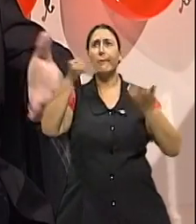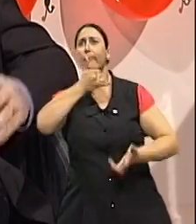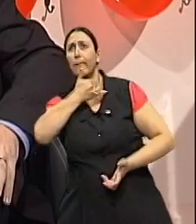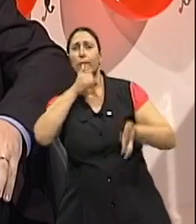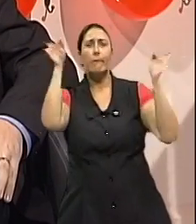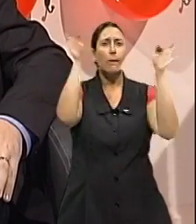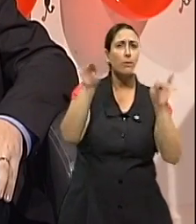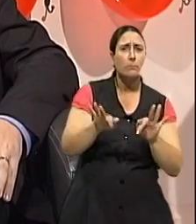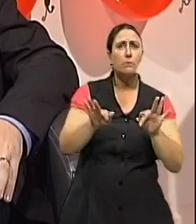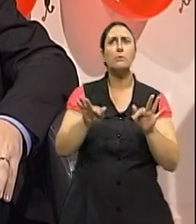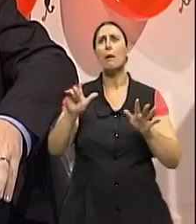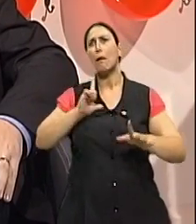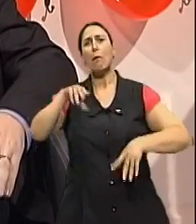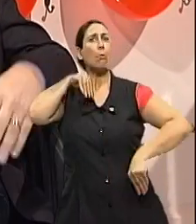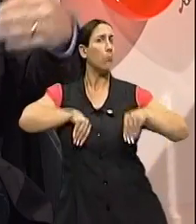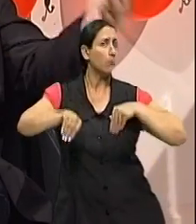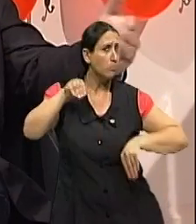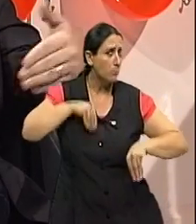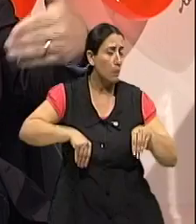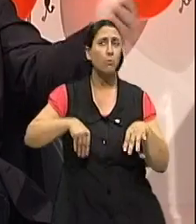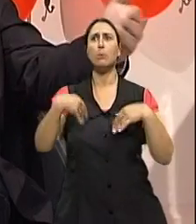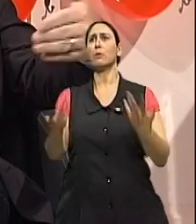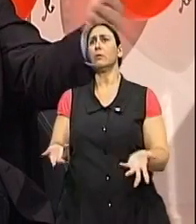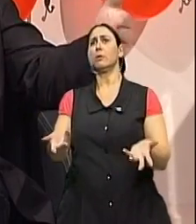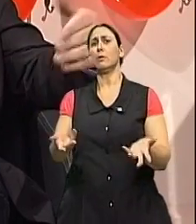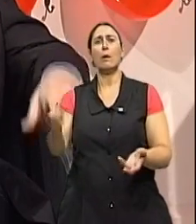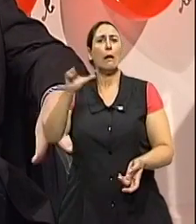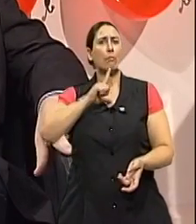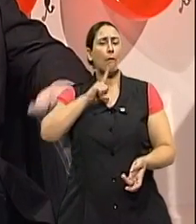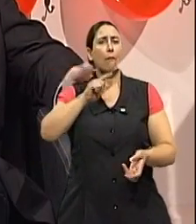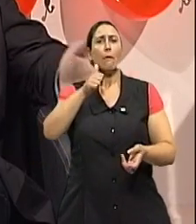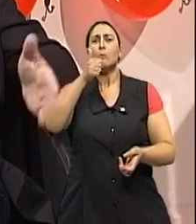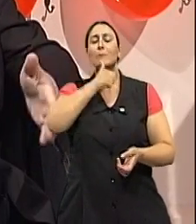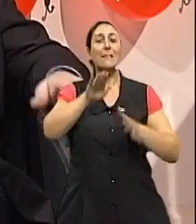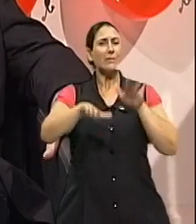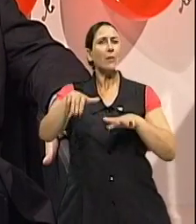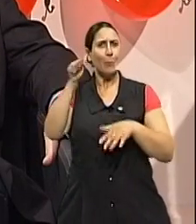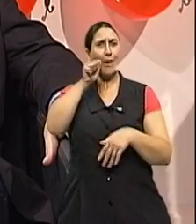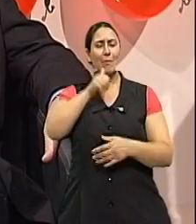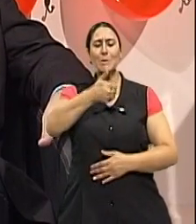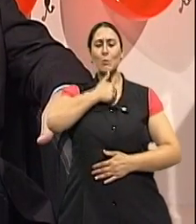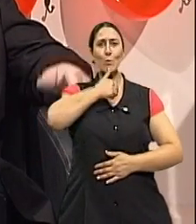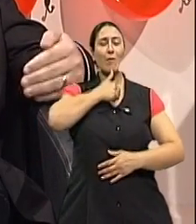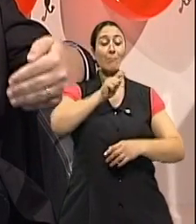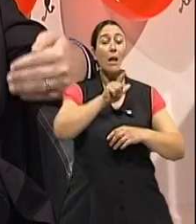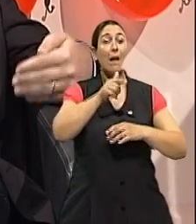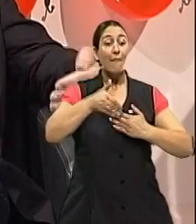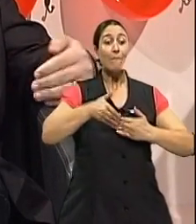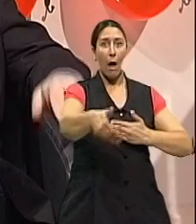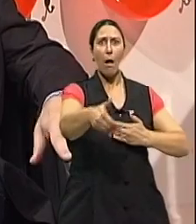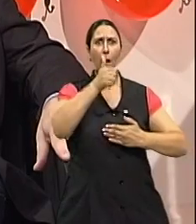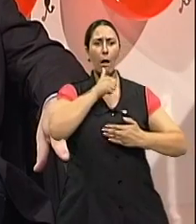por exemplo, um episódio depressivo, né? Ou no período pré-menstrual, também algumas mulheres desenvolvem um